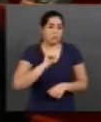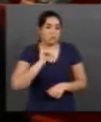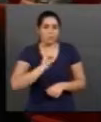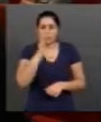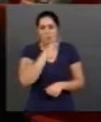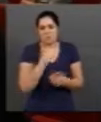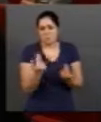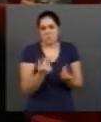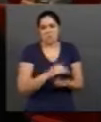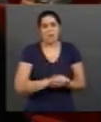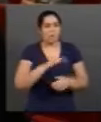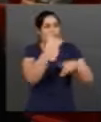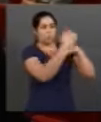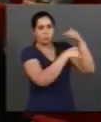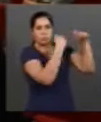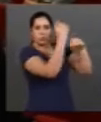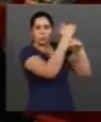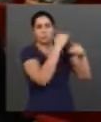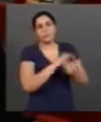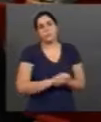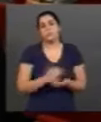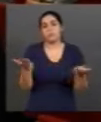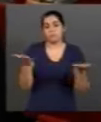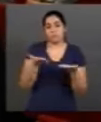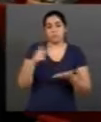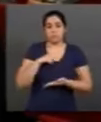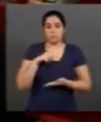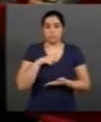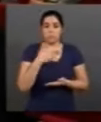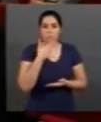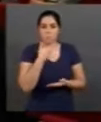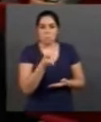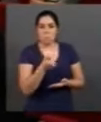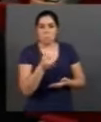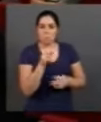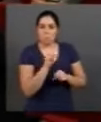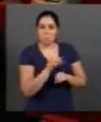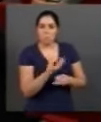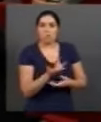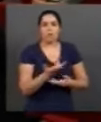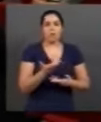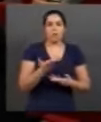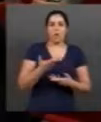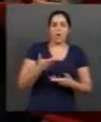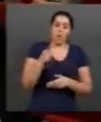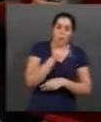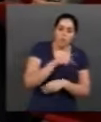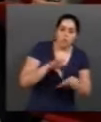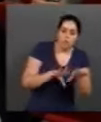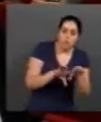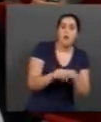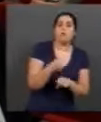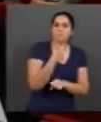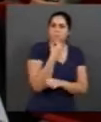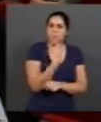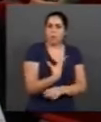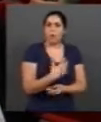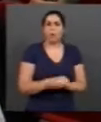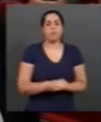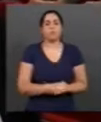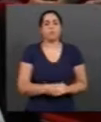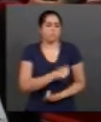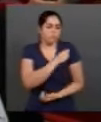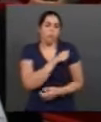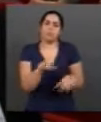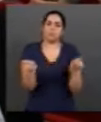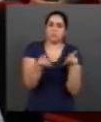todo, evoluiu muito. Nós temos hoje uma qualificação muito grande dos professores, dos estudantes. Nós temos muitos talentos